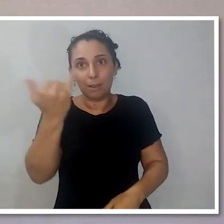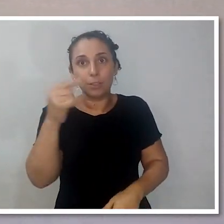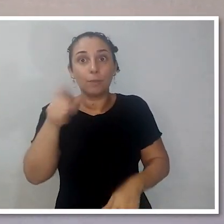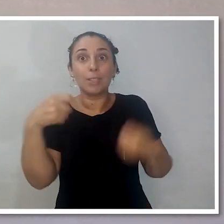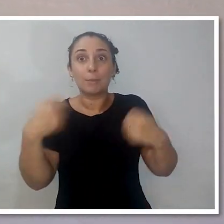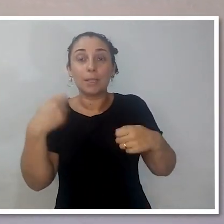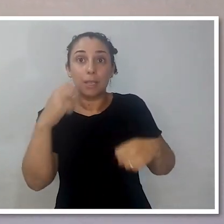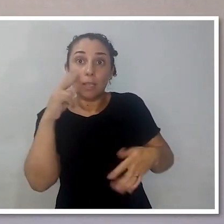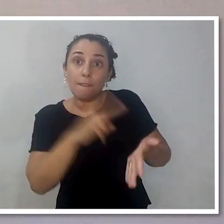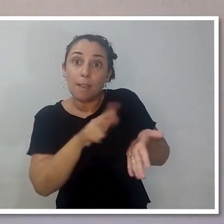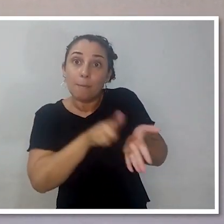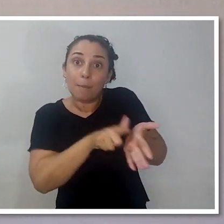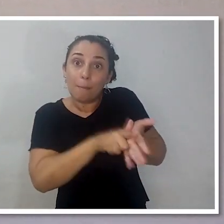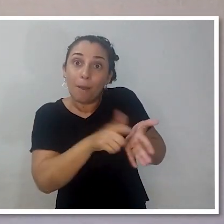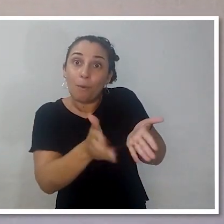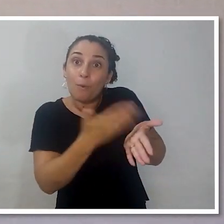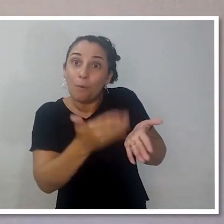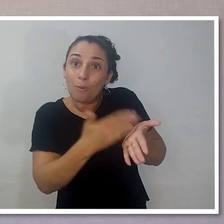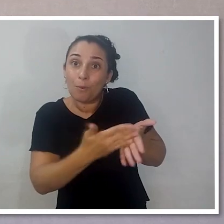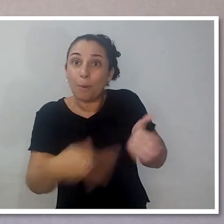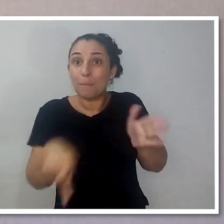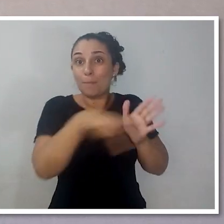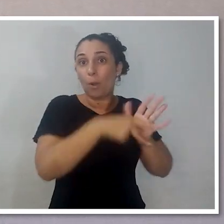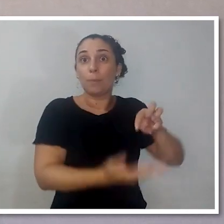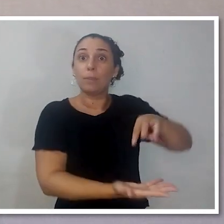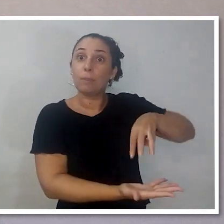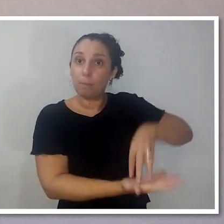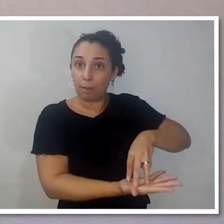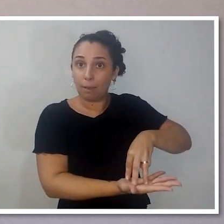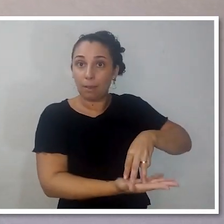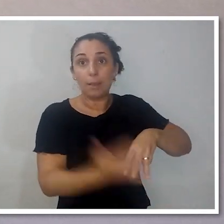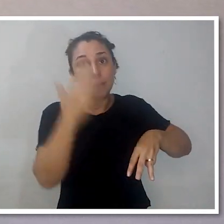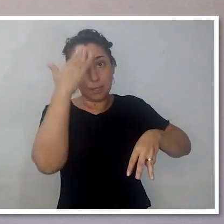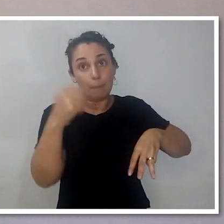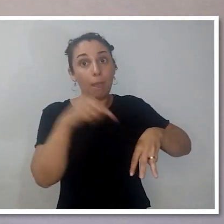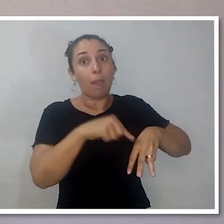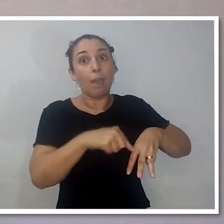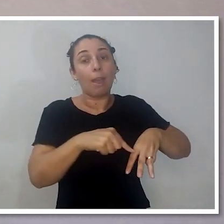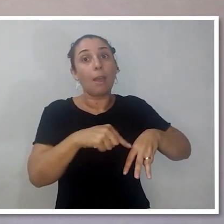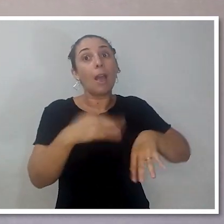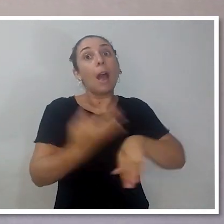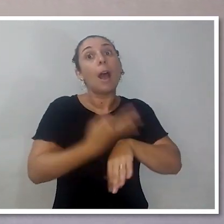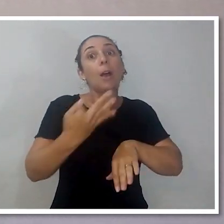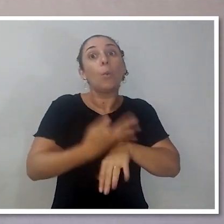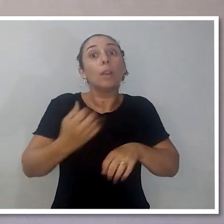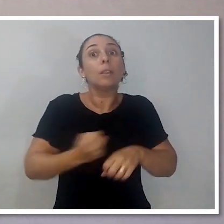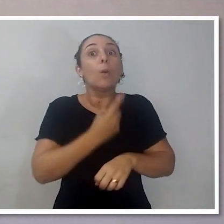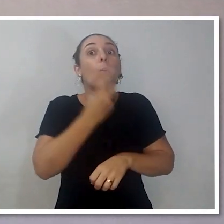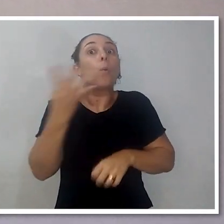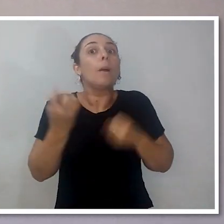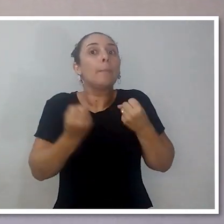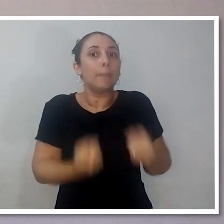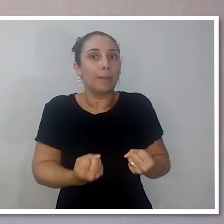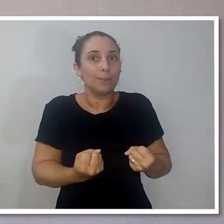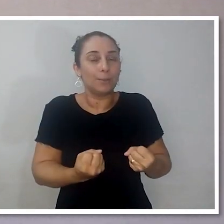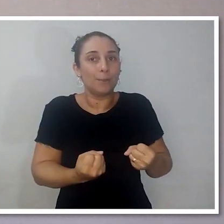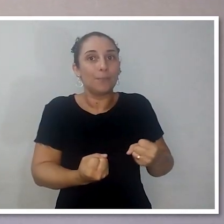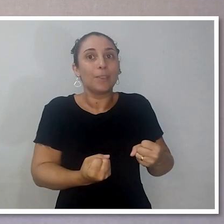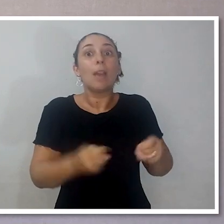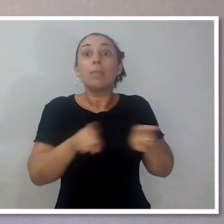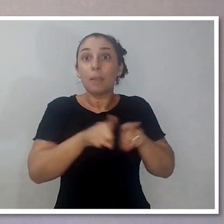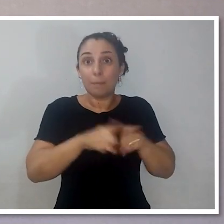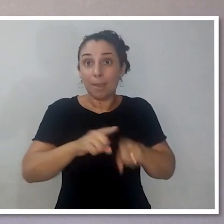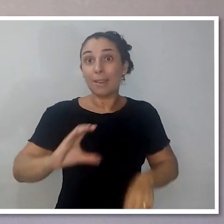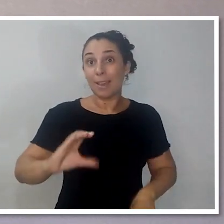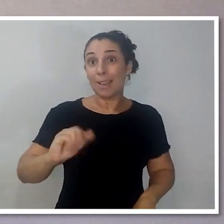carga você também encontra no manual do tripé, mas leve em consideração o seguinte, às vezes você pode ter o tripé que suporta uma determinada